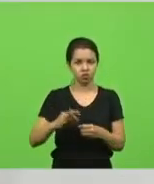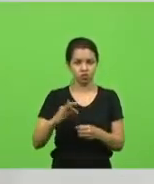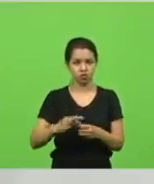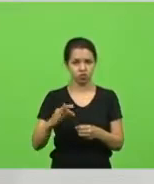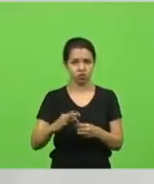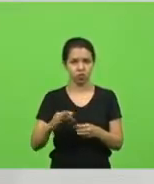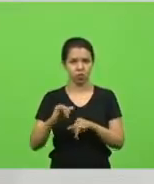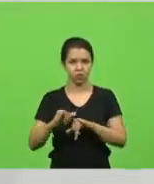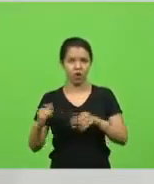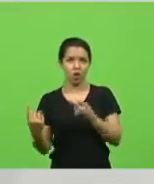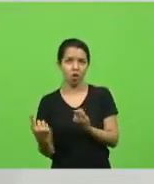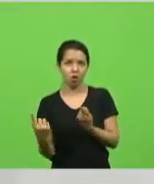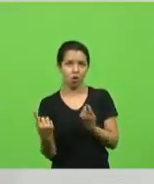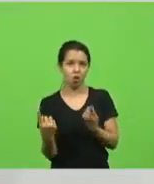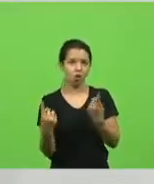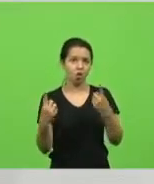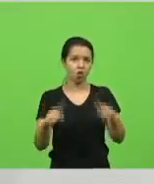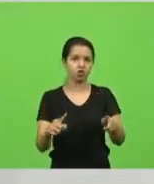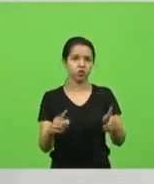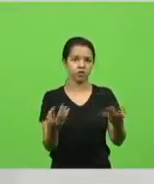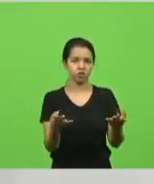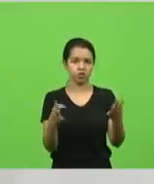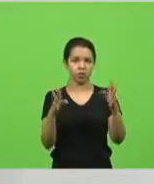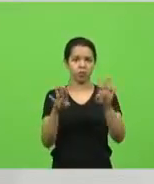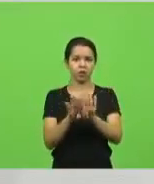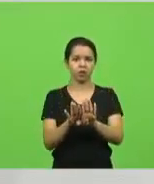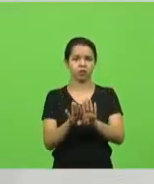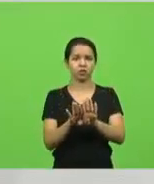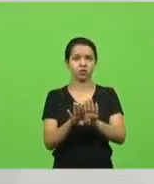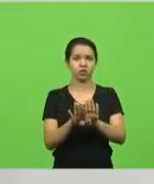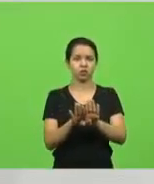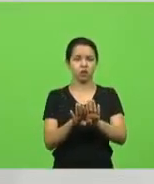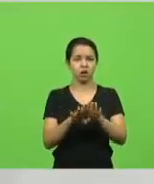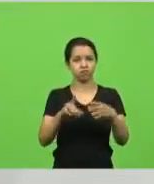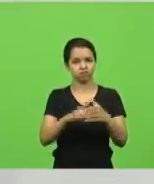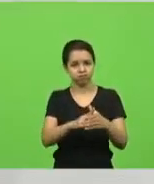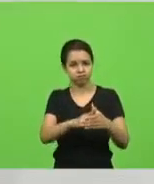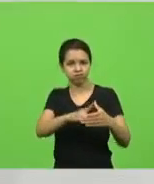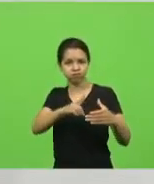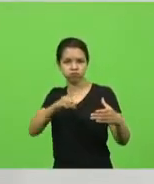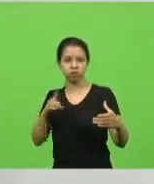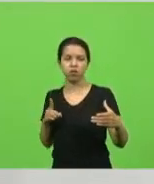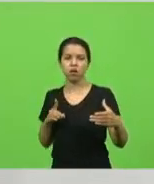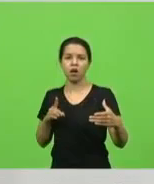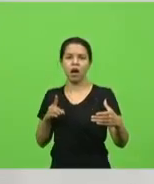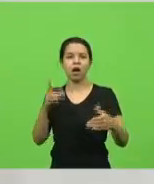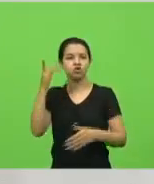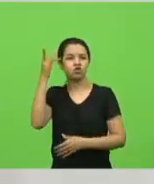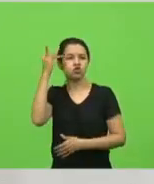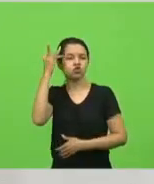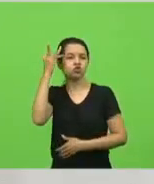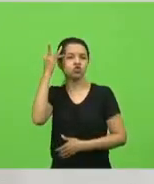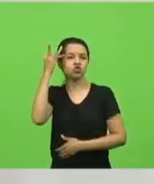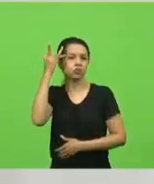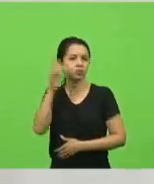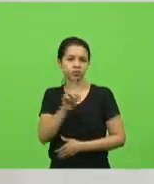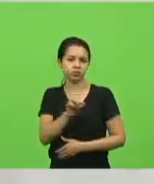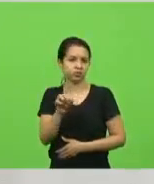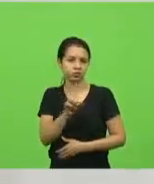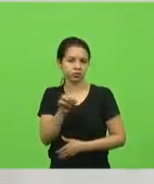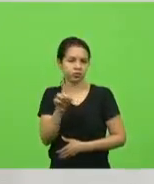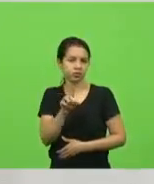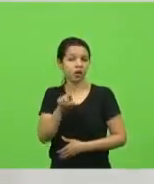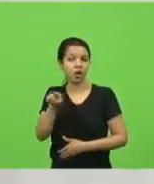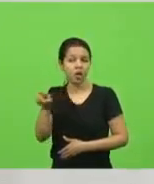fechamento, se afastando, como eu disse, do obscurantismo, se afastando do achismo. Estão esperando para abrir suas